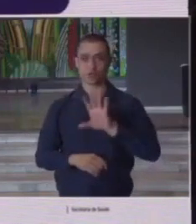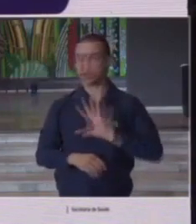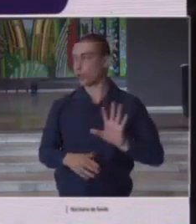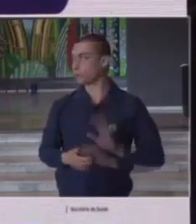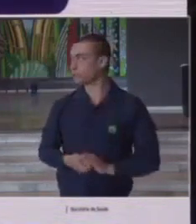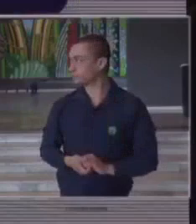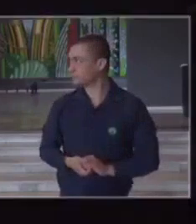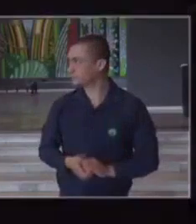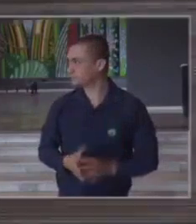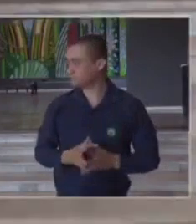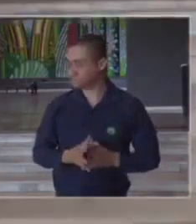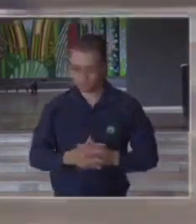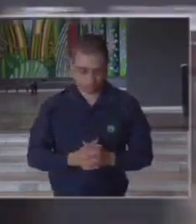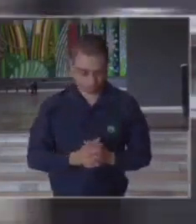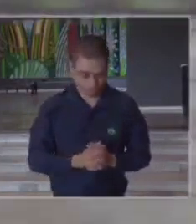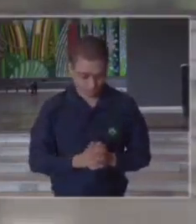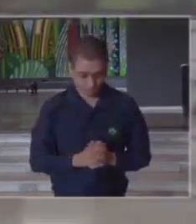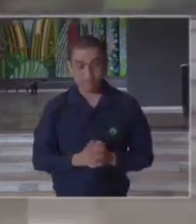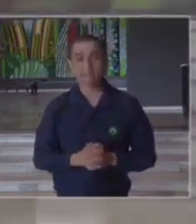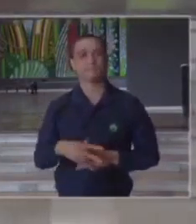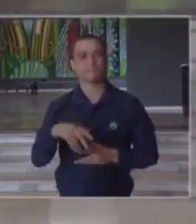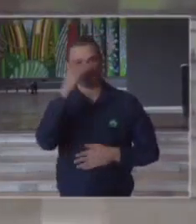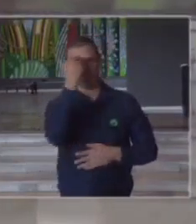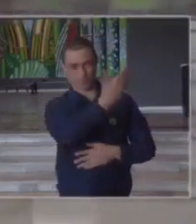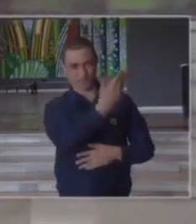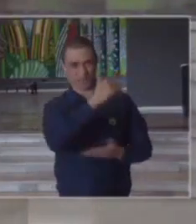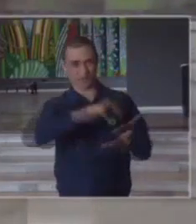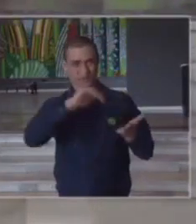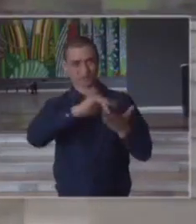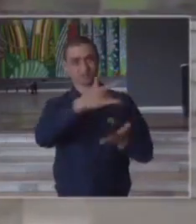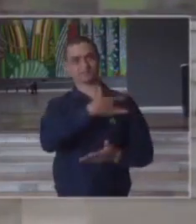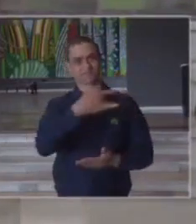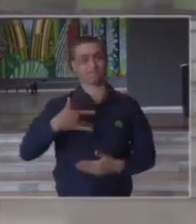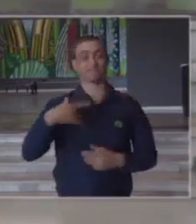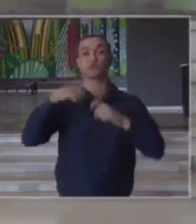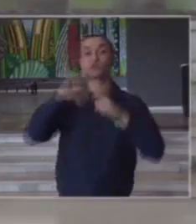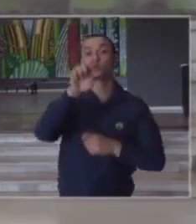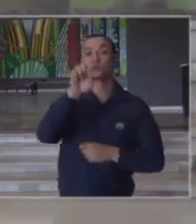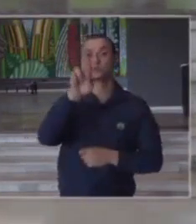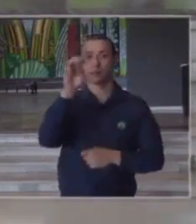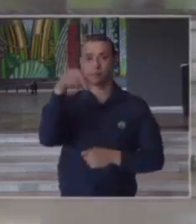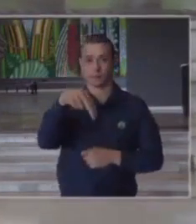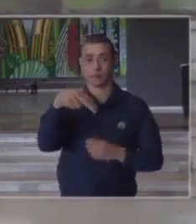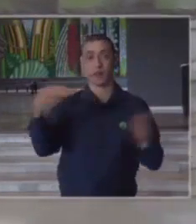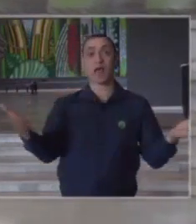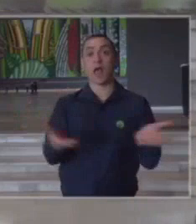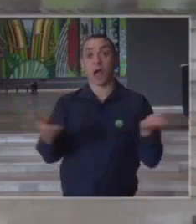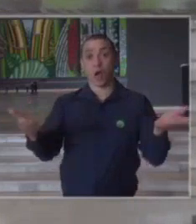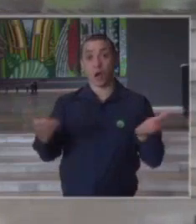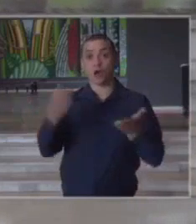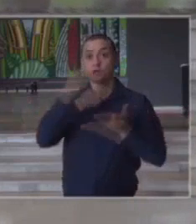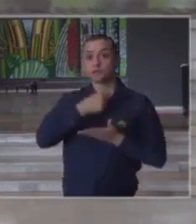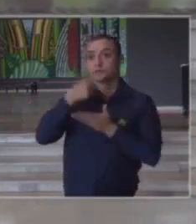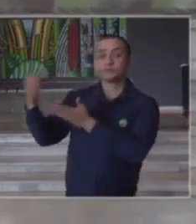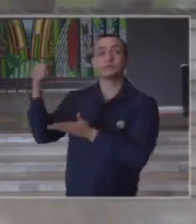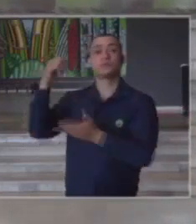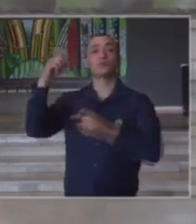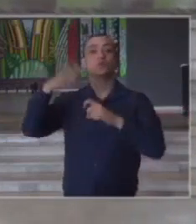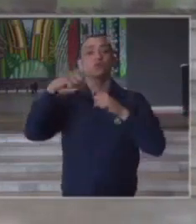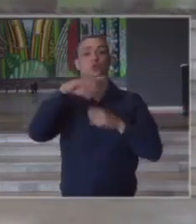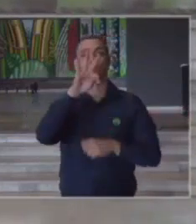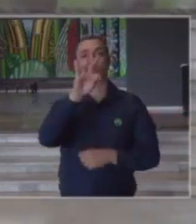senhor governador muito obrigado obrigado secretário da saúde doutor Henrique German vou passar a palavra ao doutor